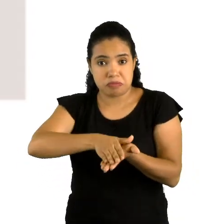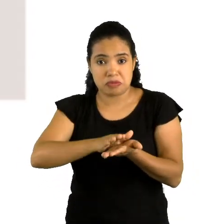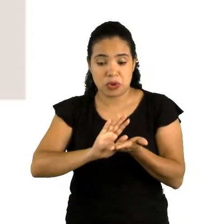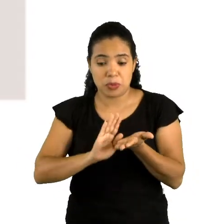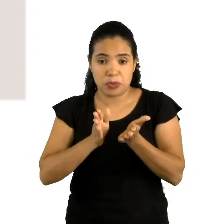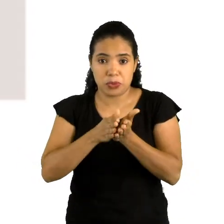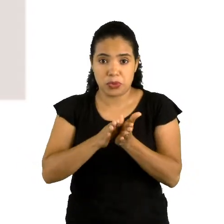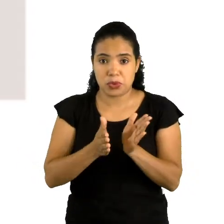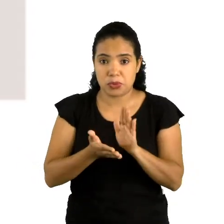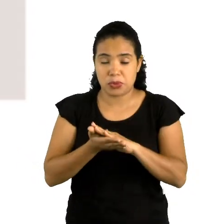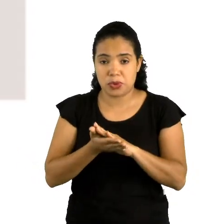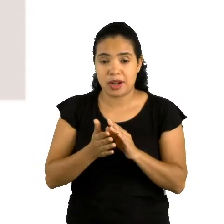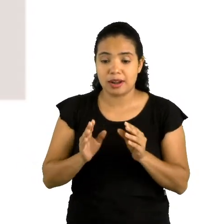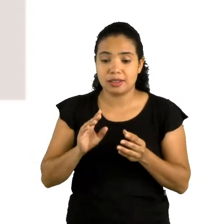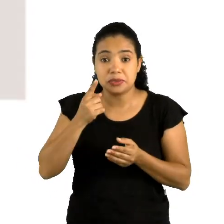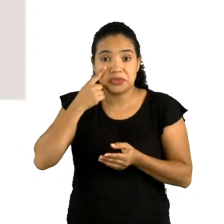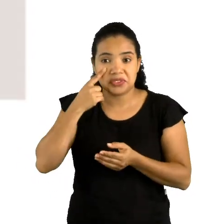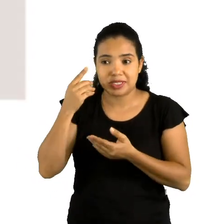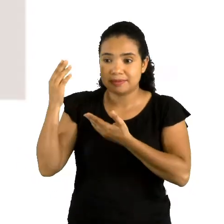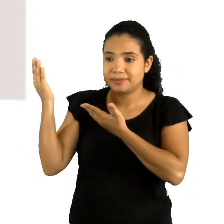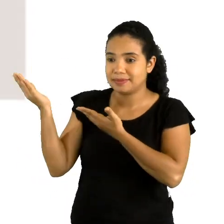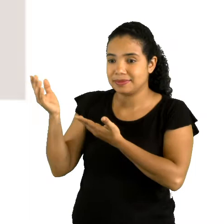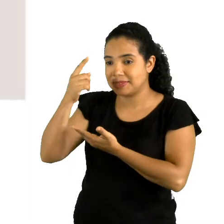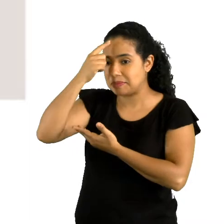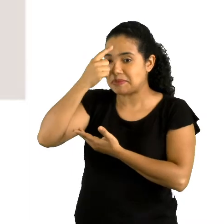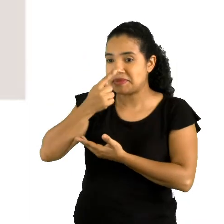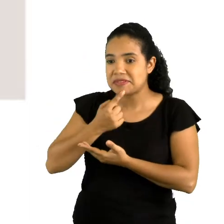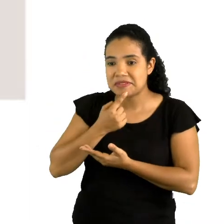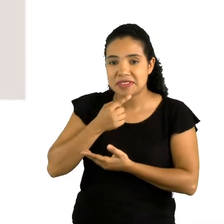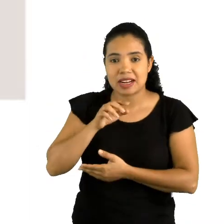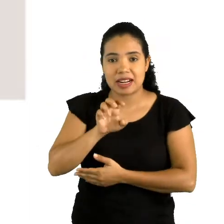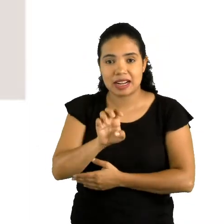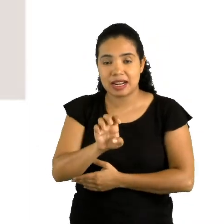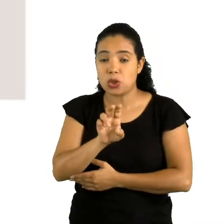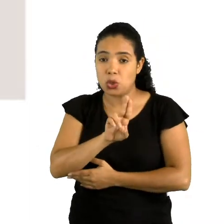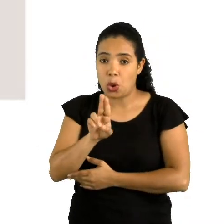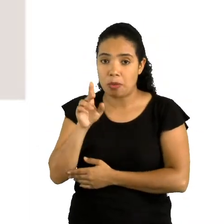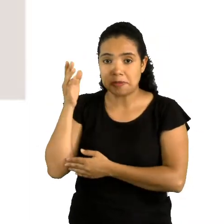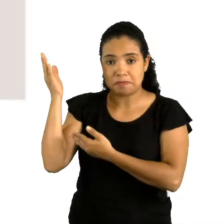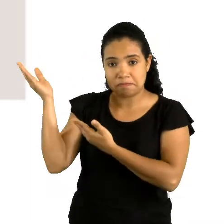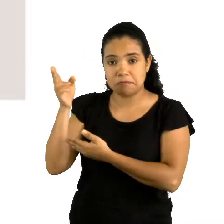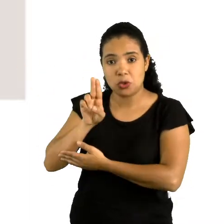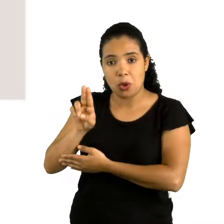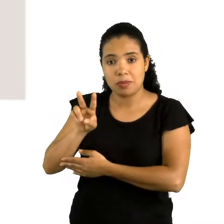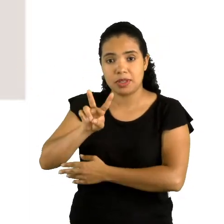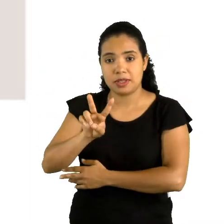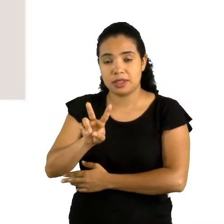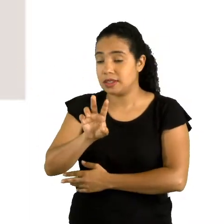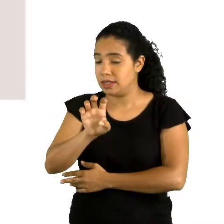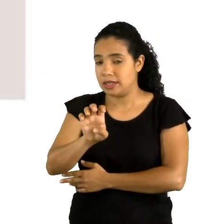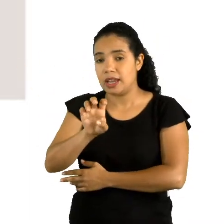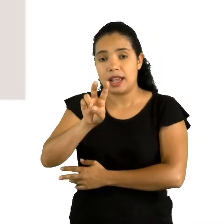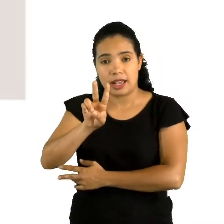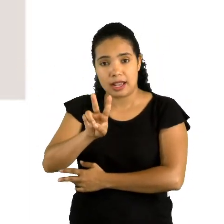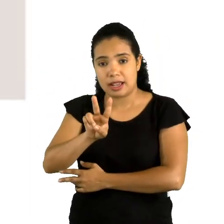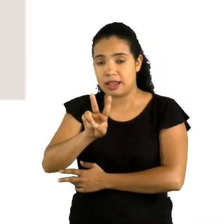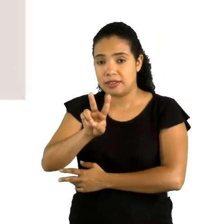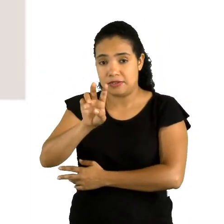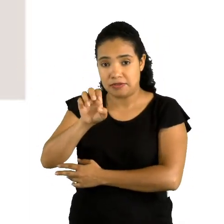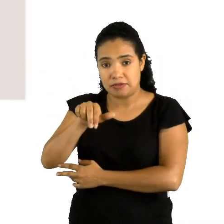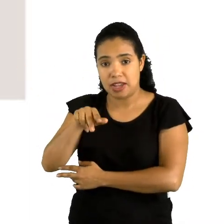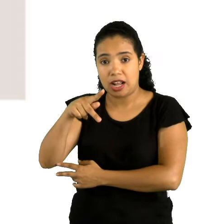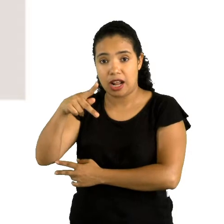aí o envelope. Observaram? No envelope, eu coloco o remetente, o endereço,